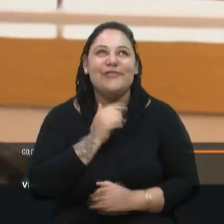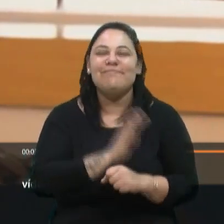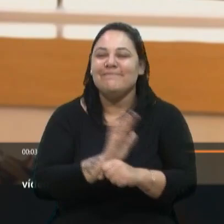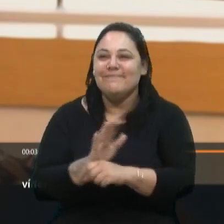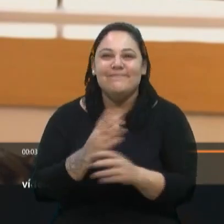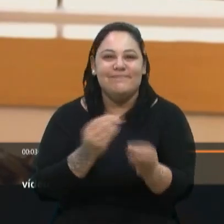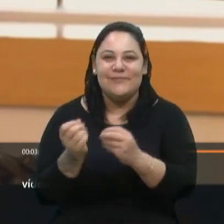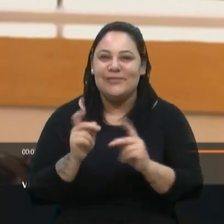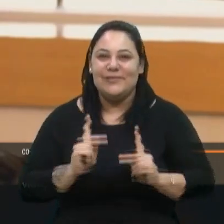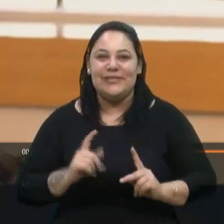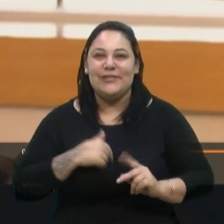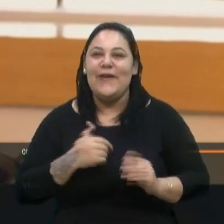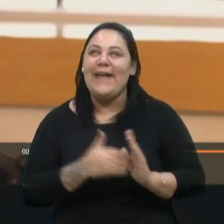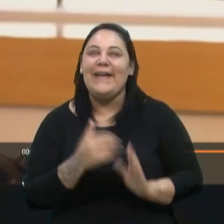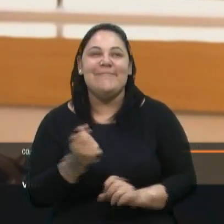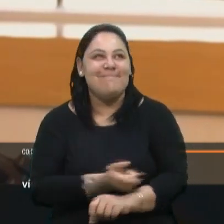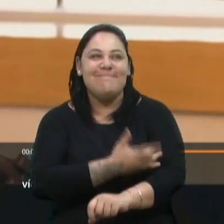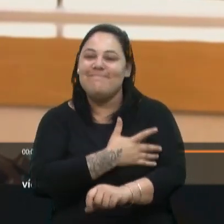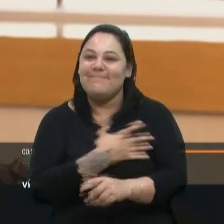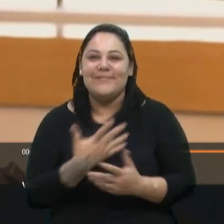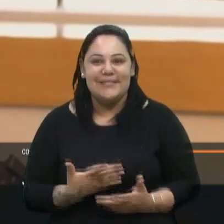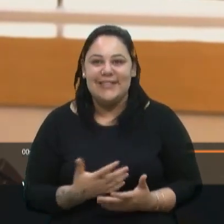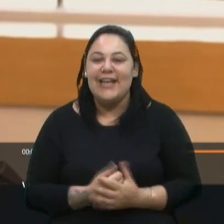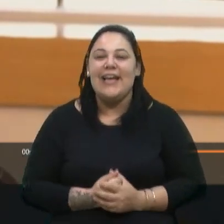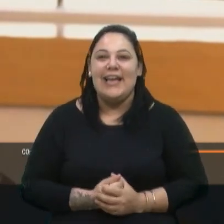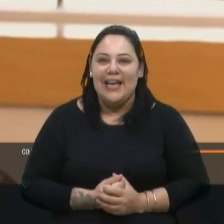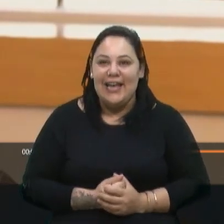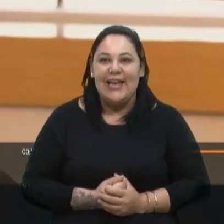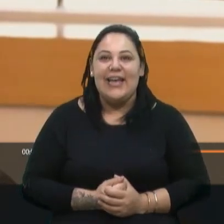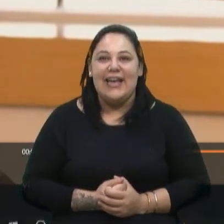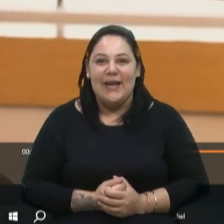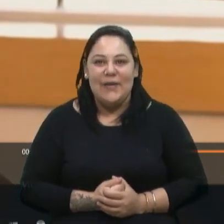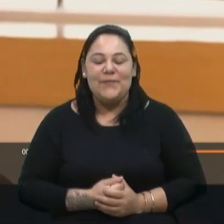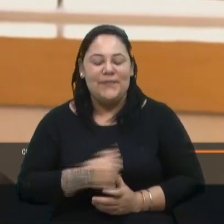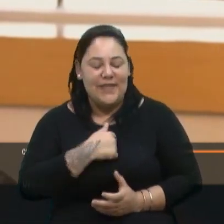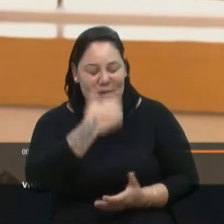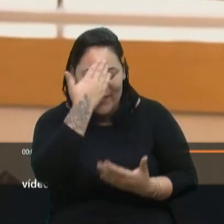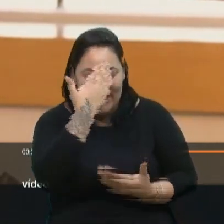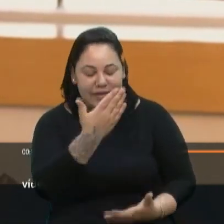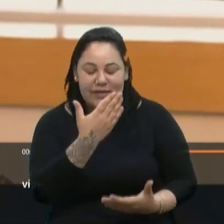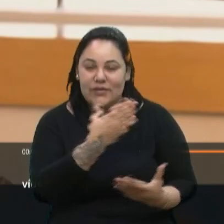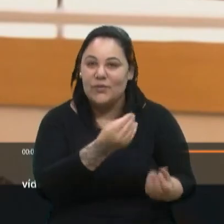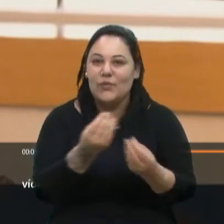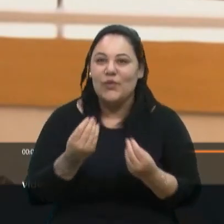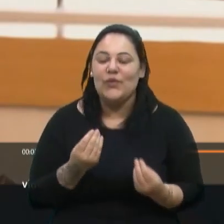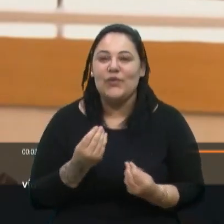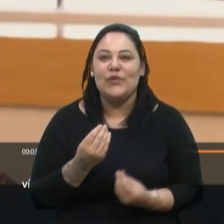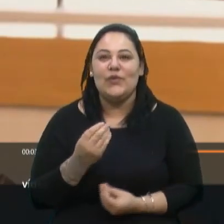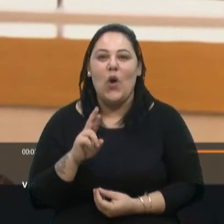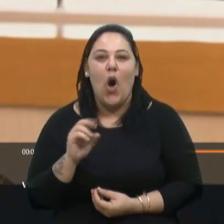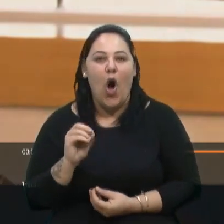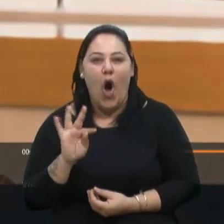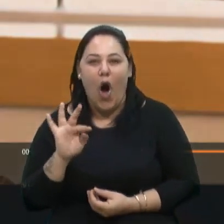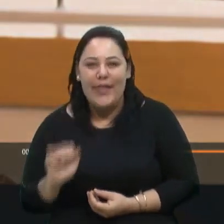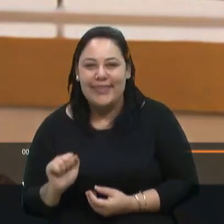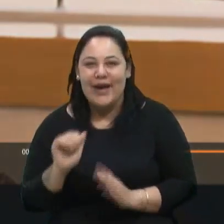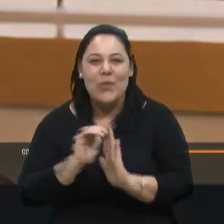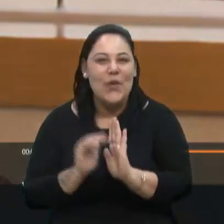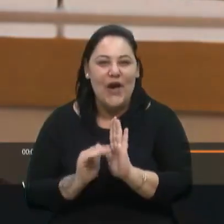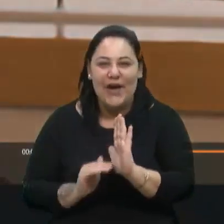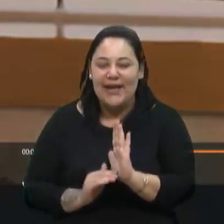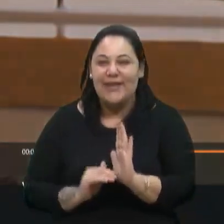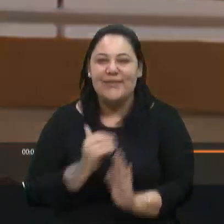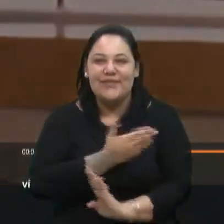feliz, estou até emocionado. Então, eu agradeço muito, Lotri, a vocês, né? Que